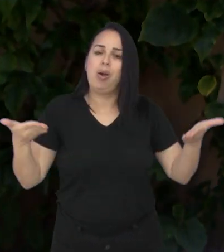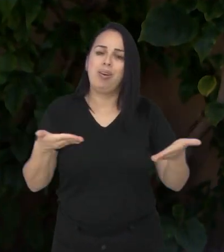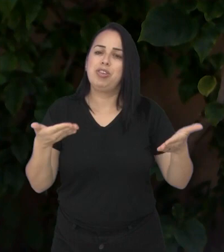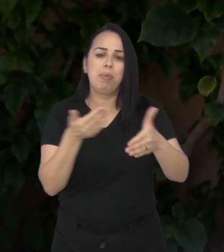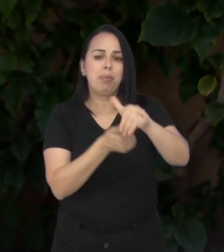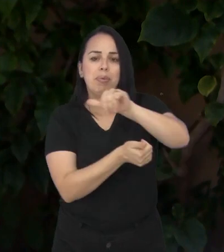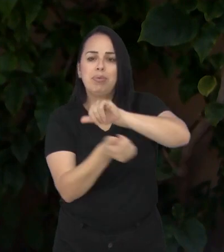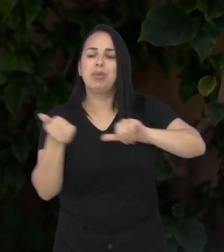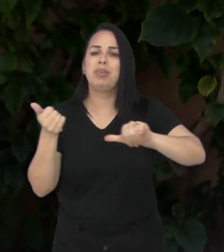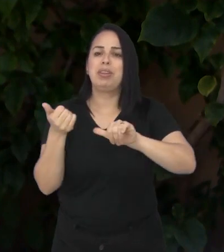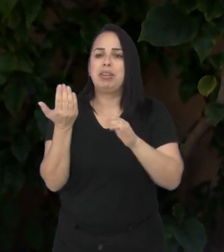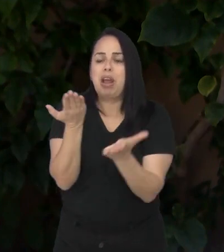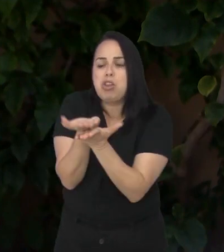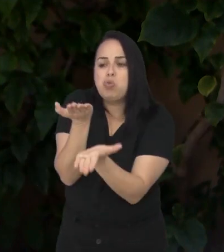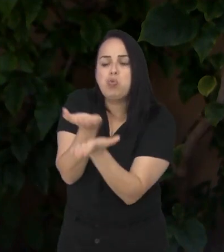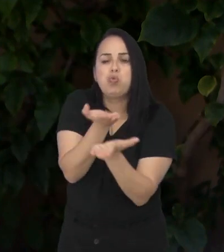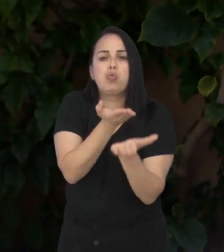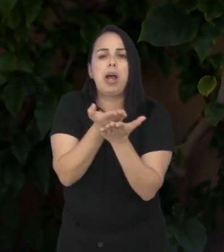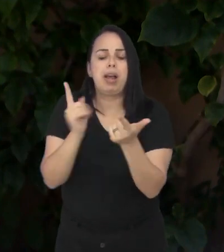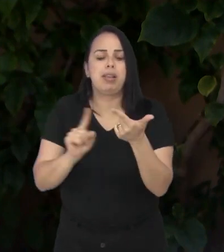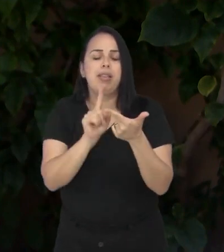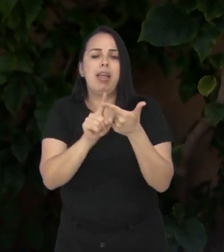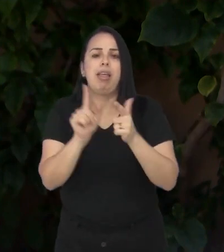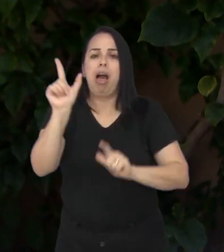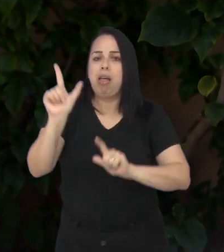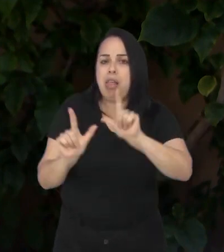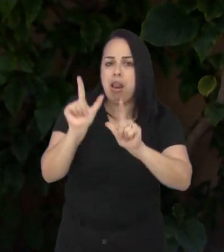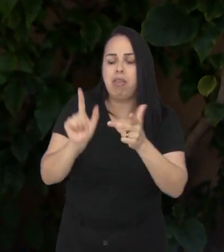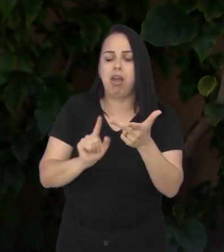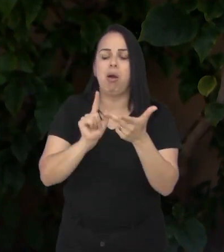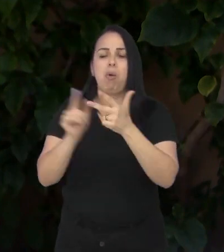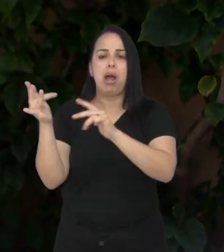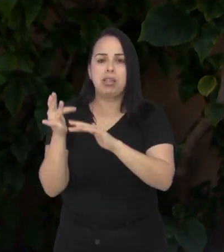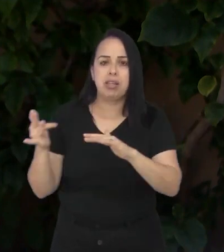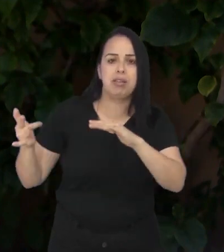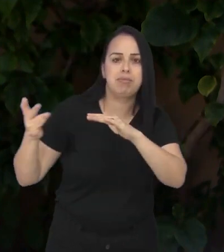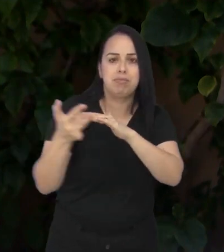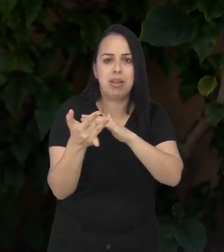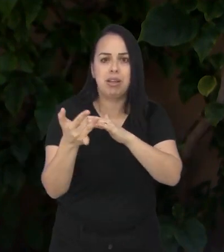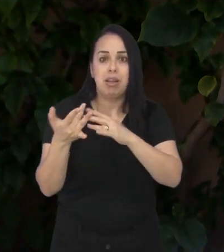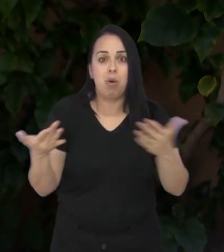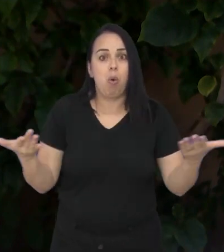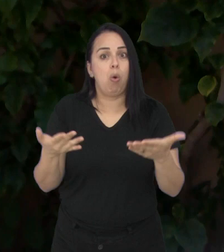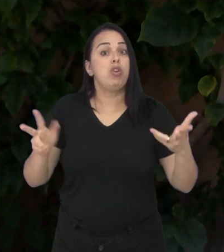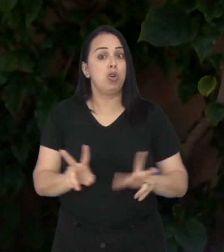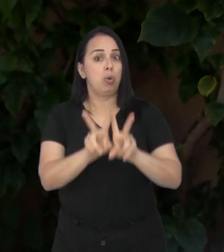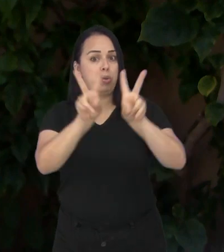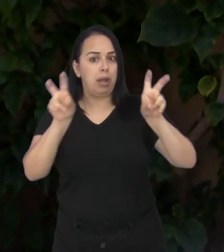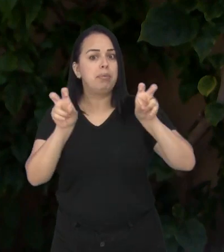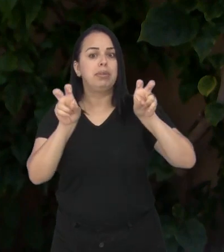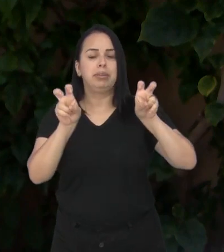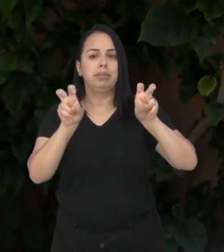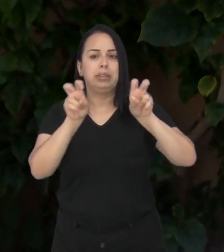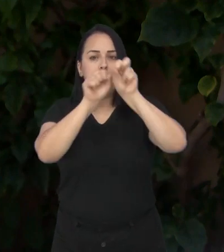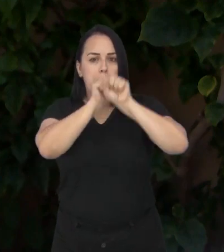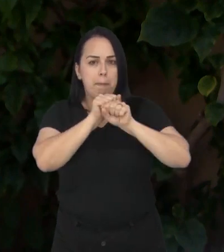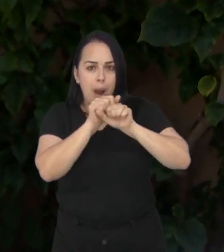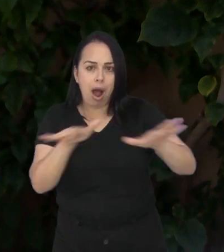E hoje, muitos estudos, a mídia, as redes sociais, é um assunto que